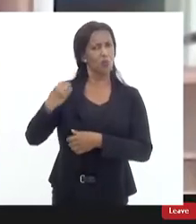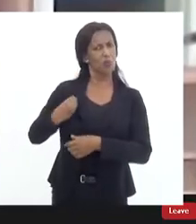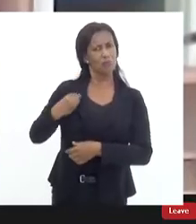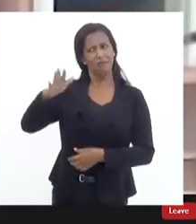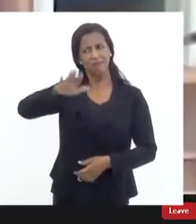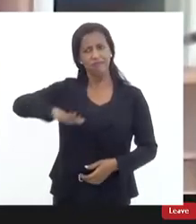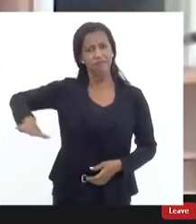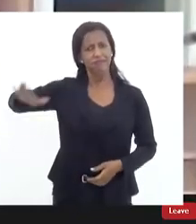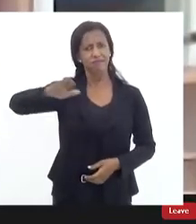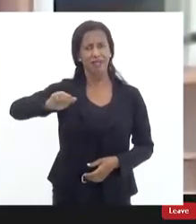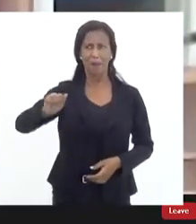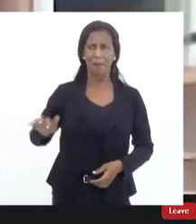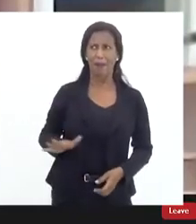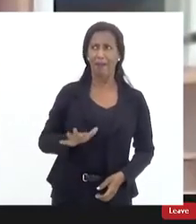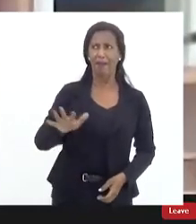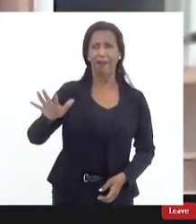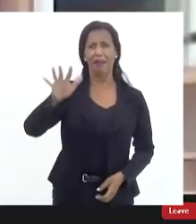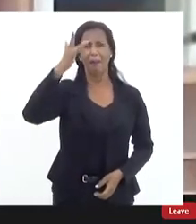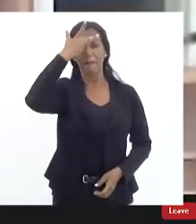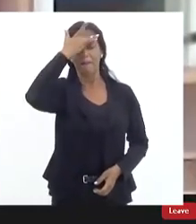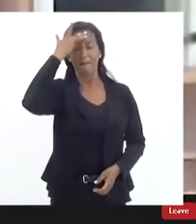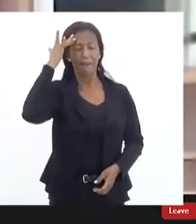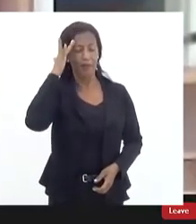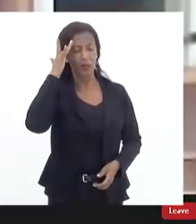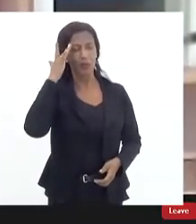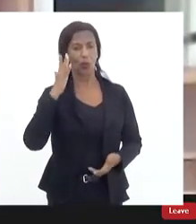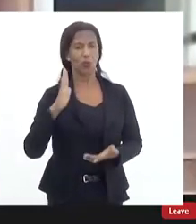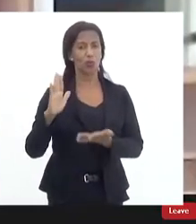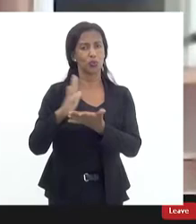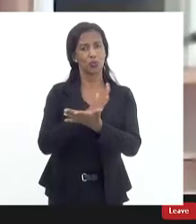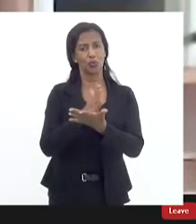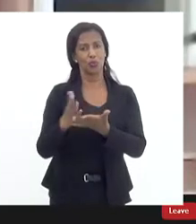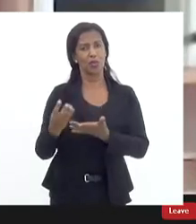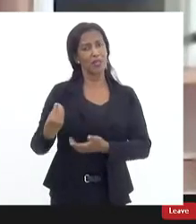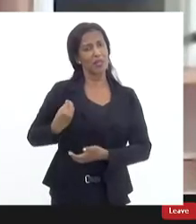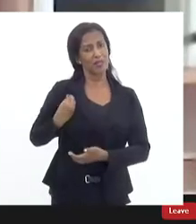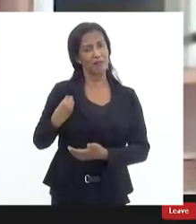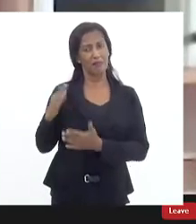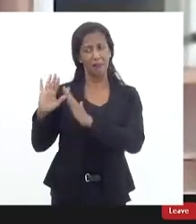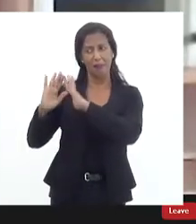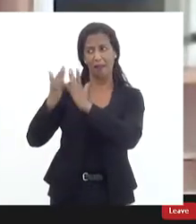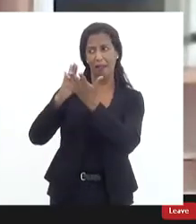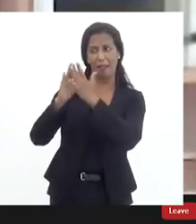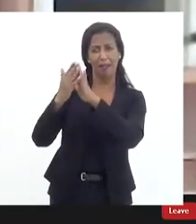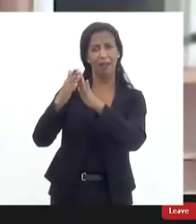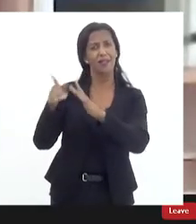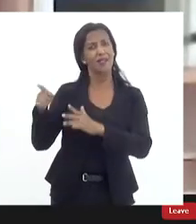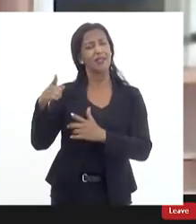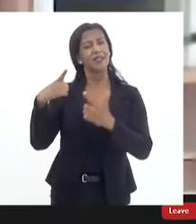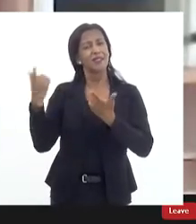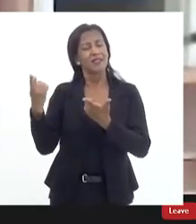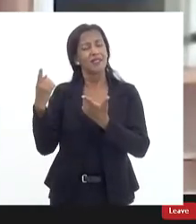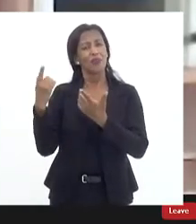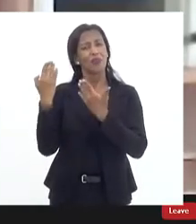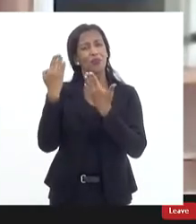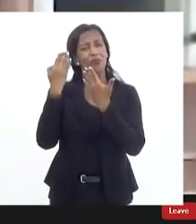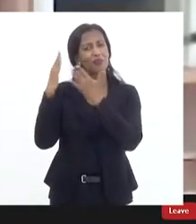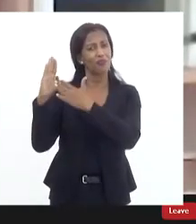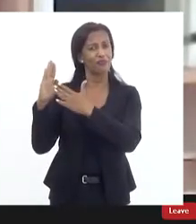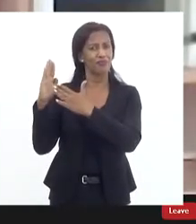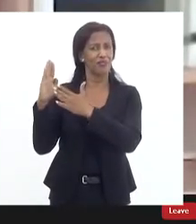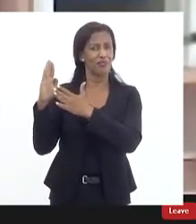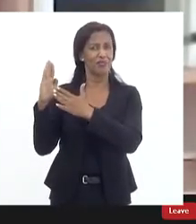da grande maioria de pessoas que residem nessas áreas conflagradas são vítimas dessa realidade